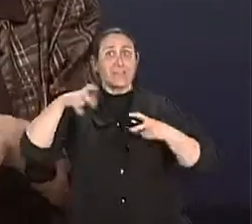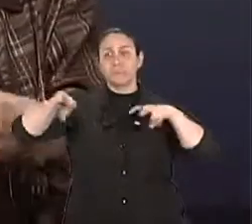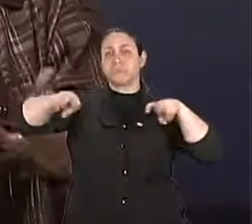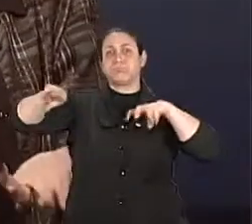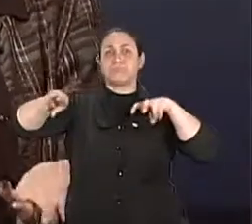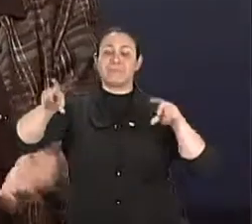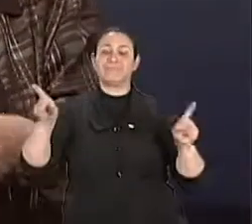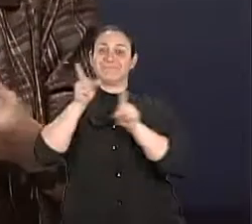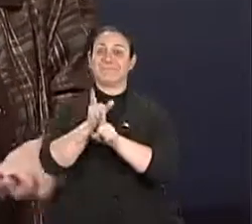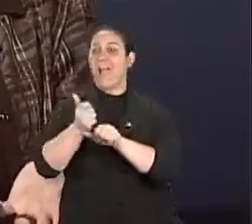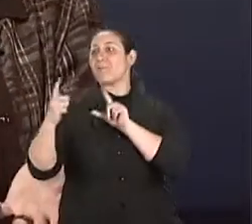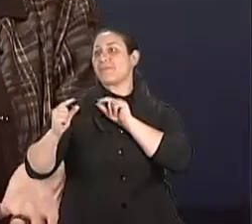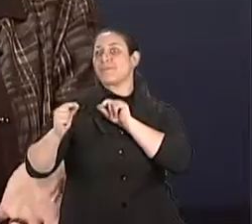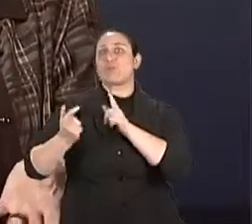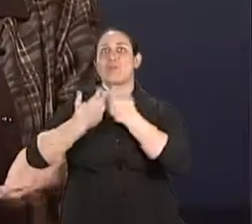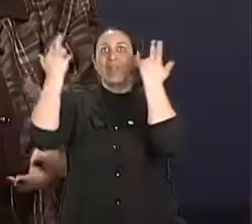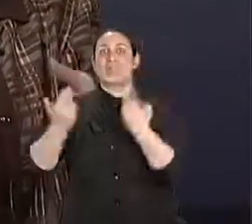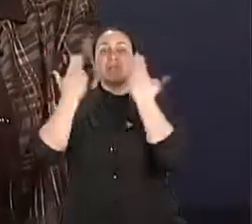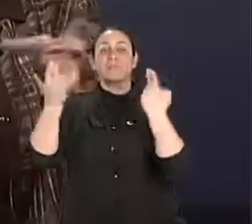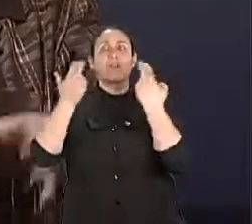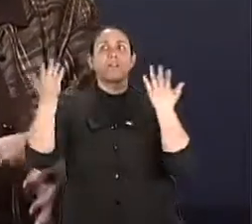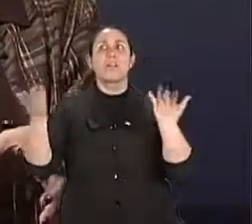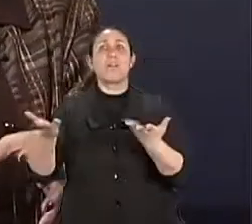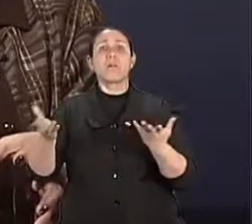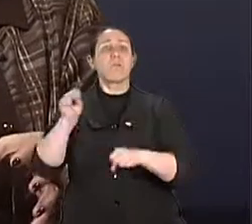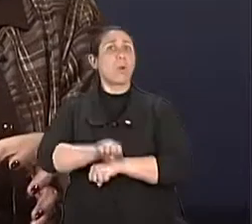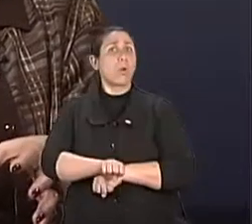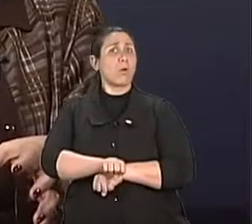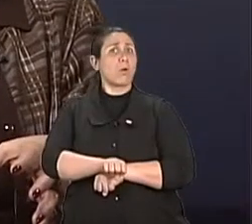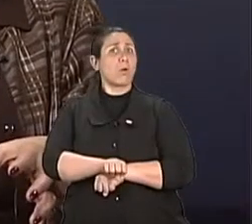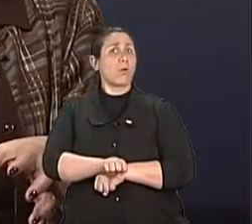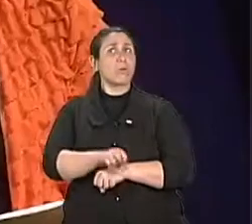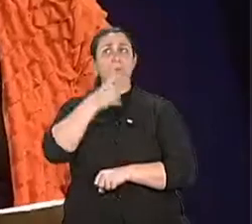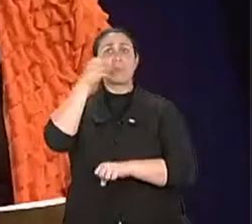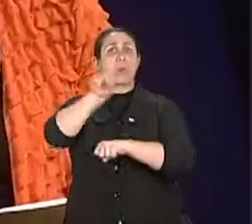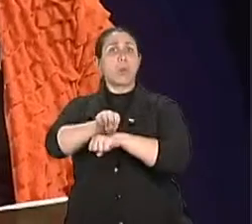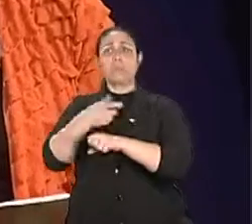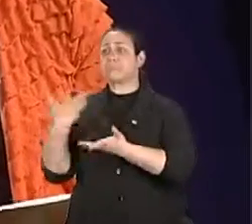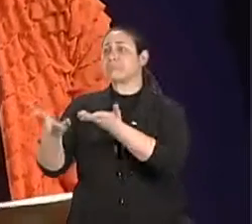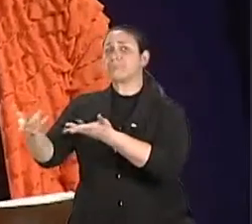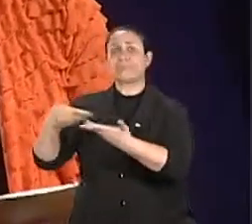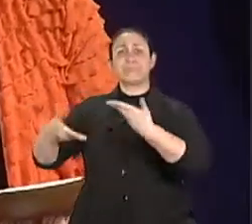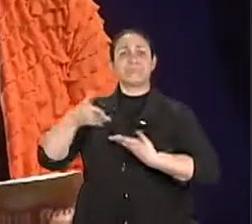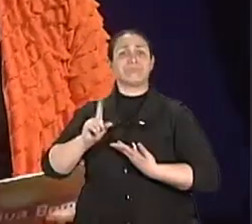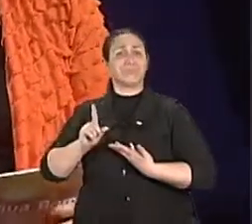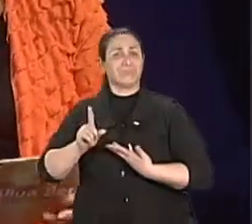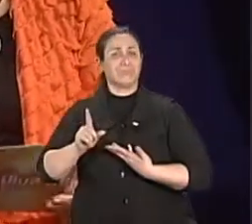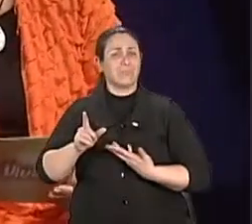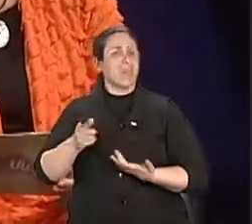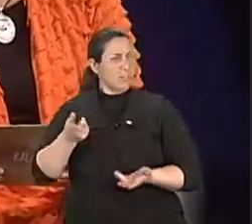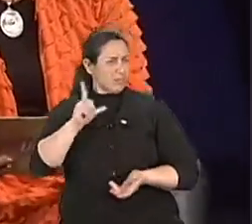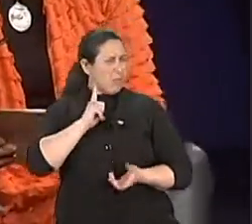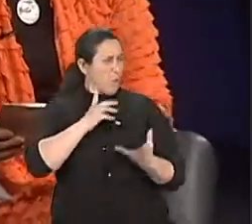é que fica só, fica vazia, porque parou o investimento. E quais são os sintomas que tu nota? Tu tem alguma